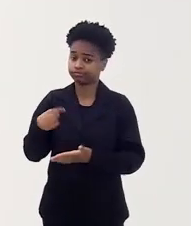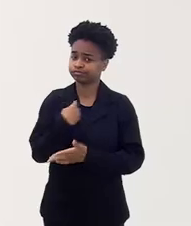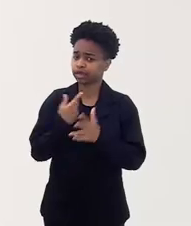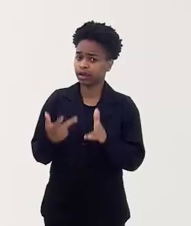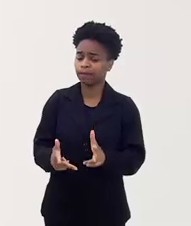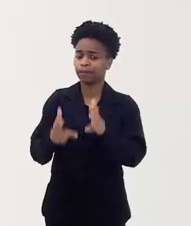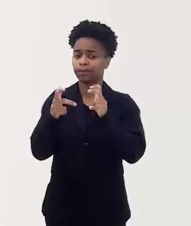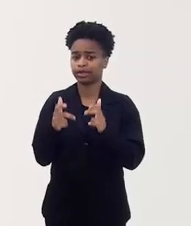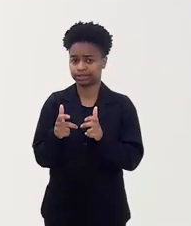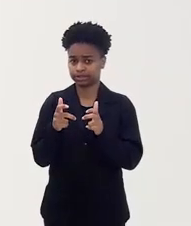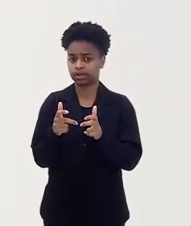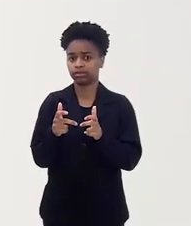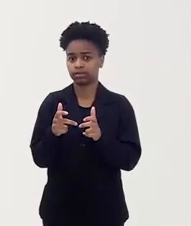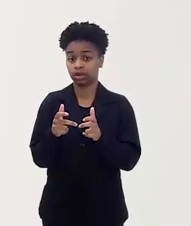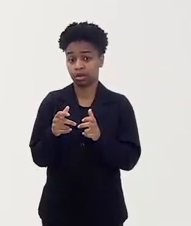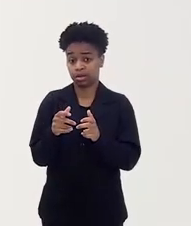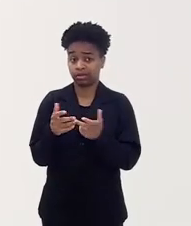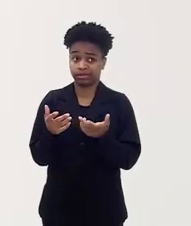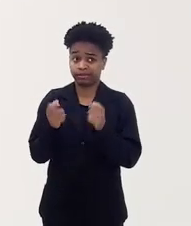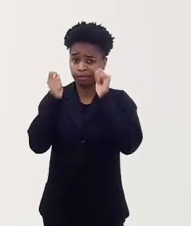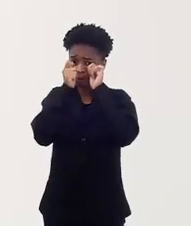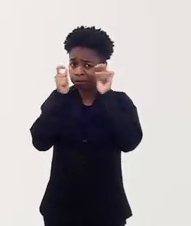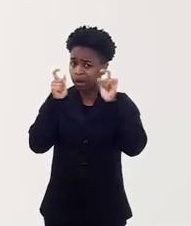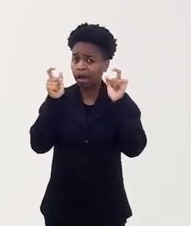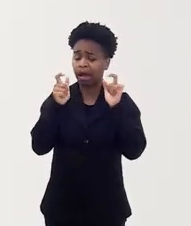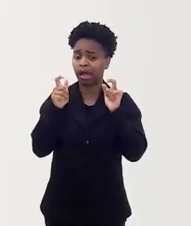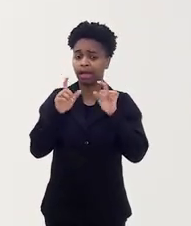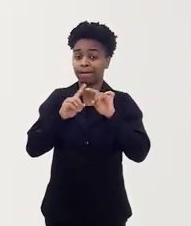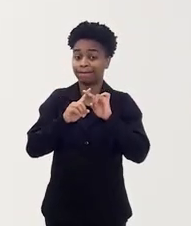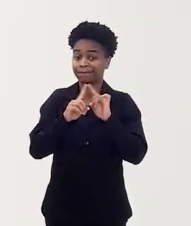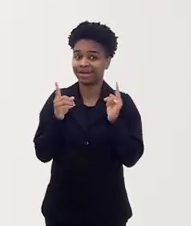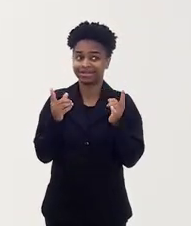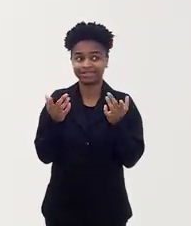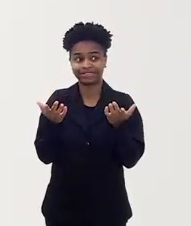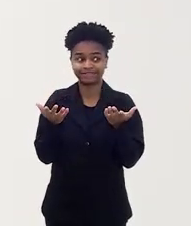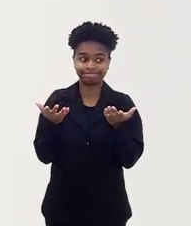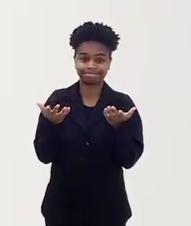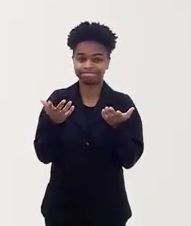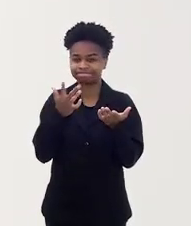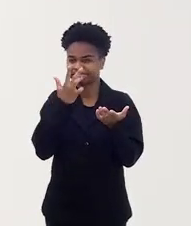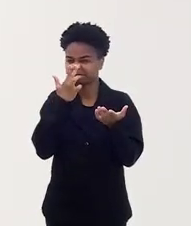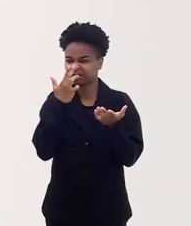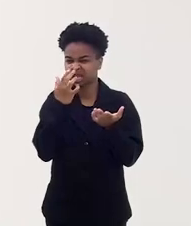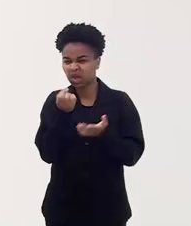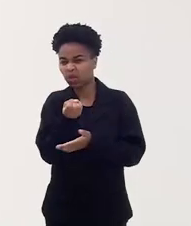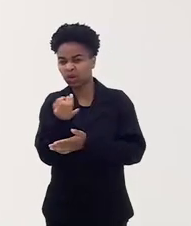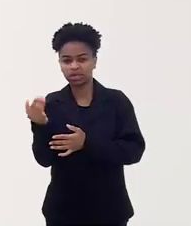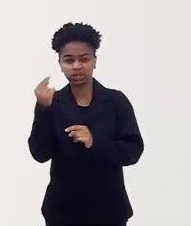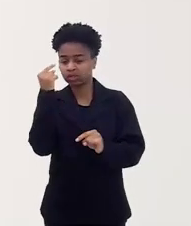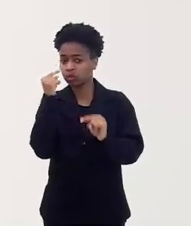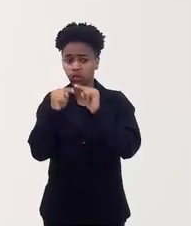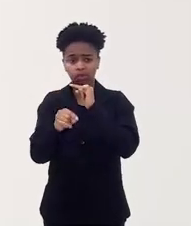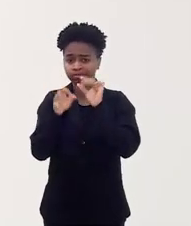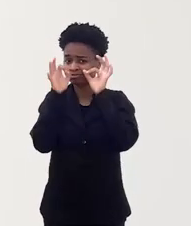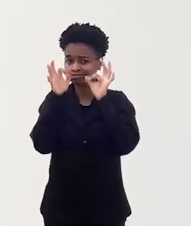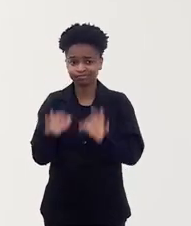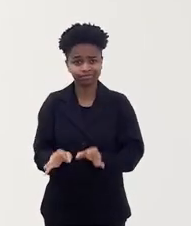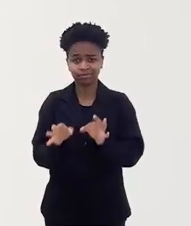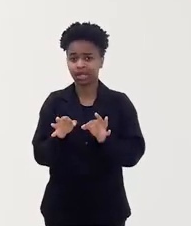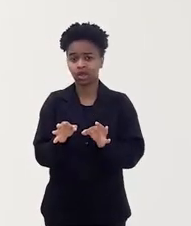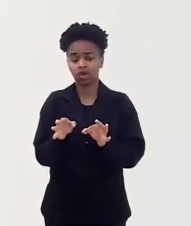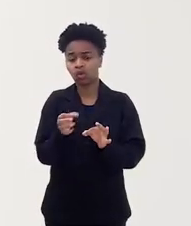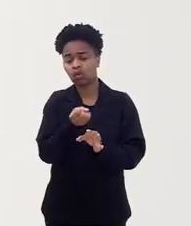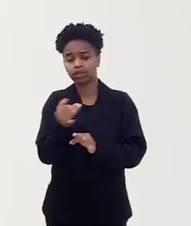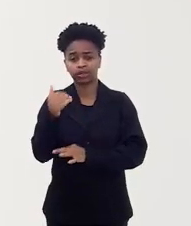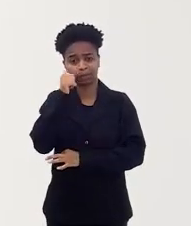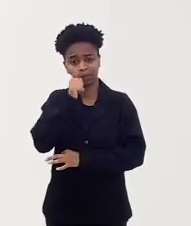gente entende que, ainda que o número seja alarmante, ele é um número que não representa a totalidade dos casos de